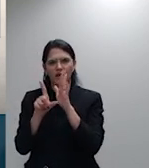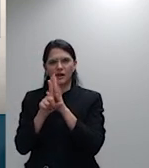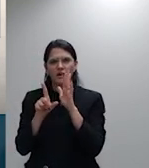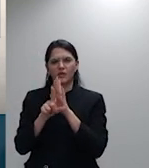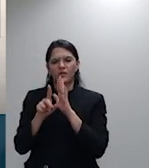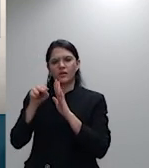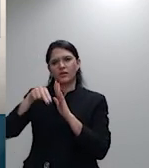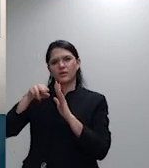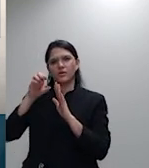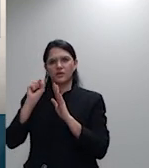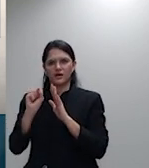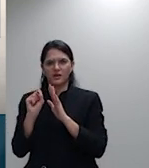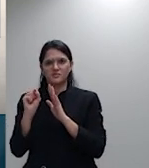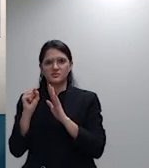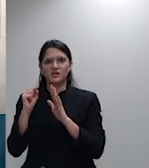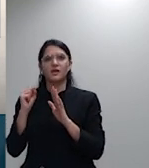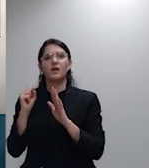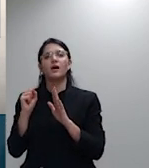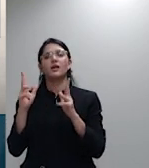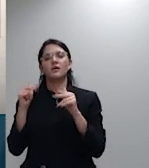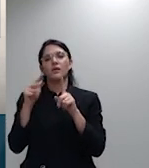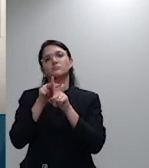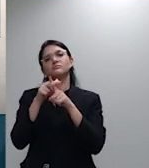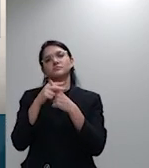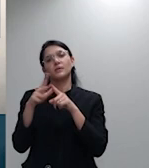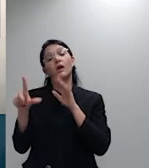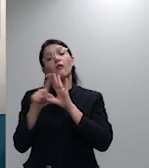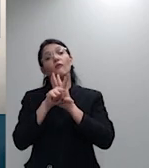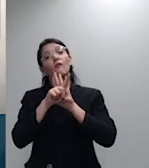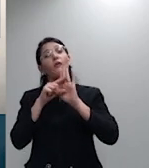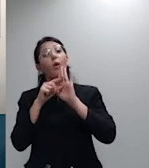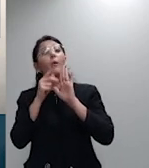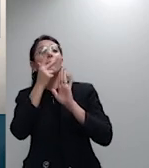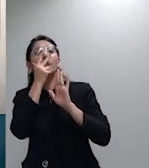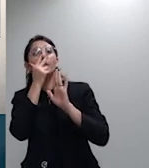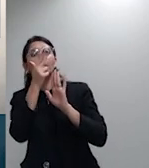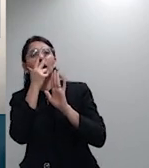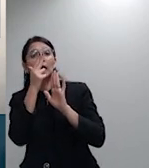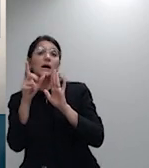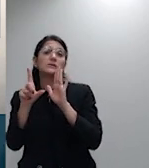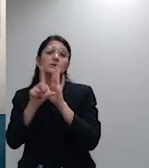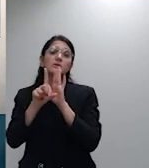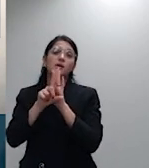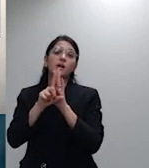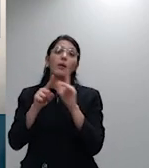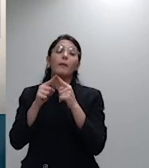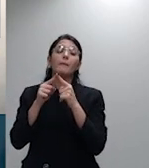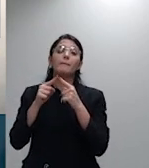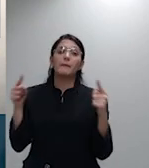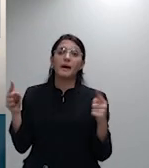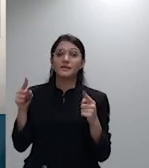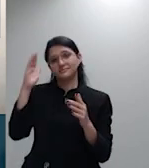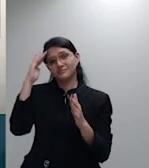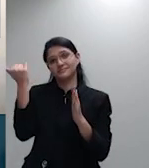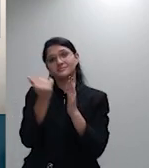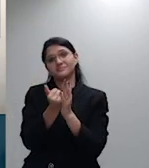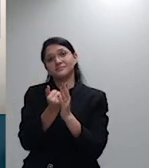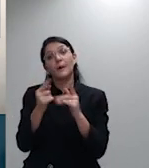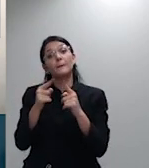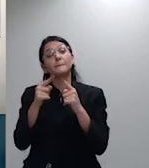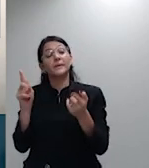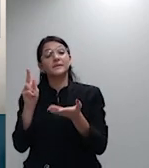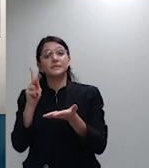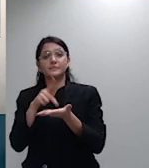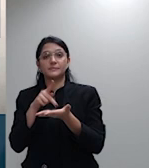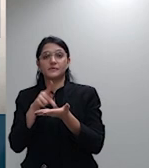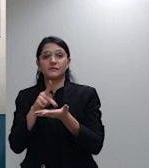uma norma com critérios quer dizer se dá uma aparência de ilegalidade para a cláusula mas só uma aparência na verdade o objetivo material da